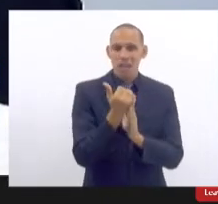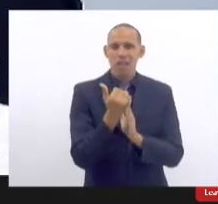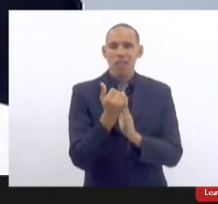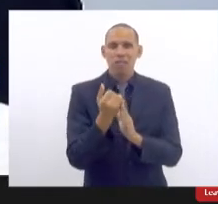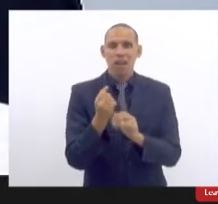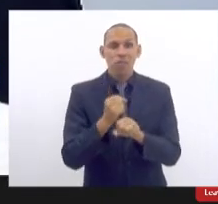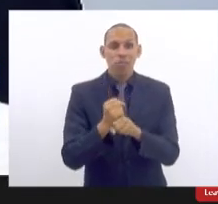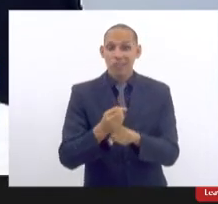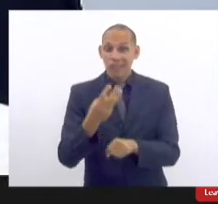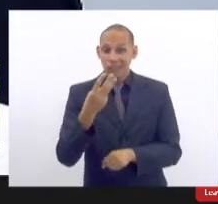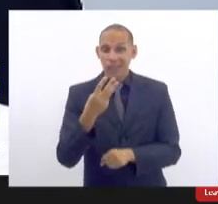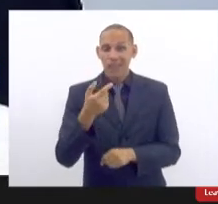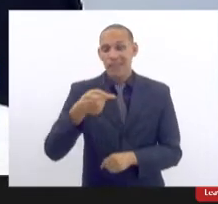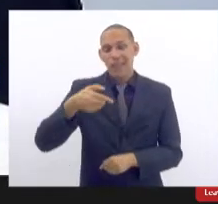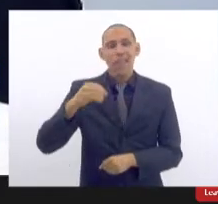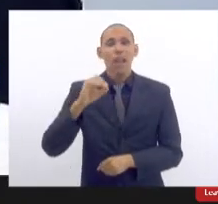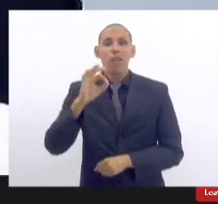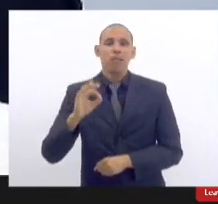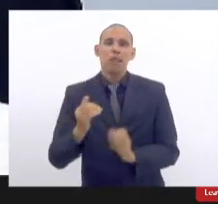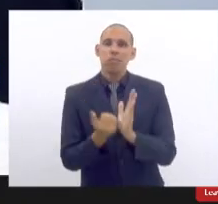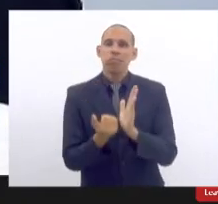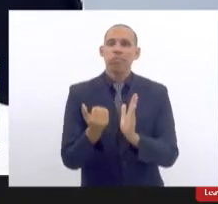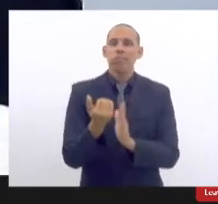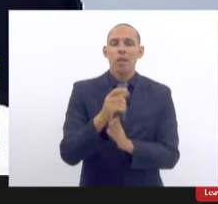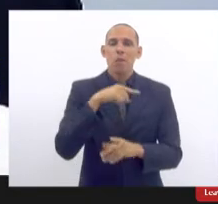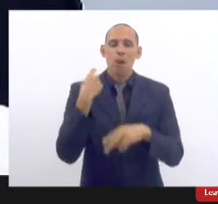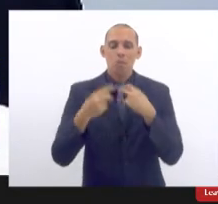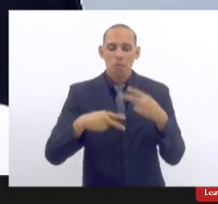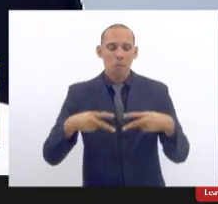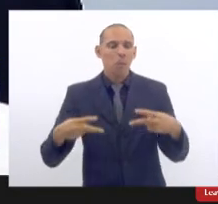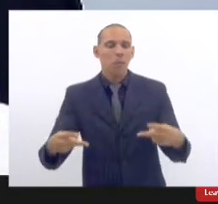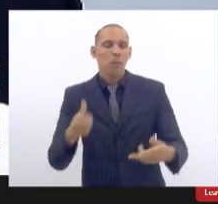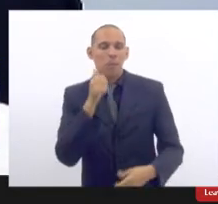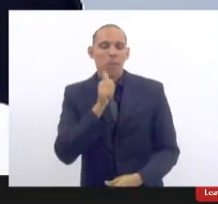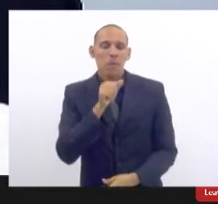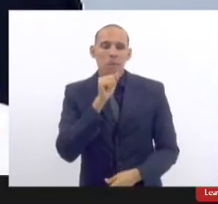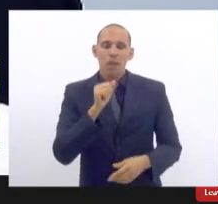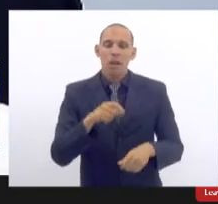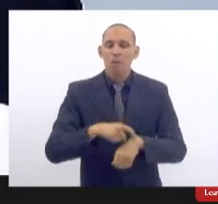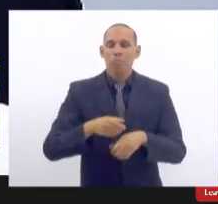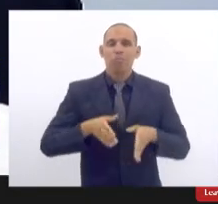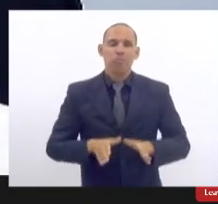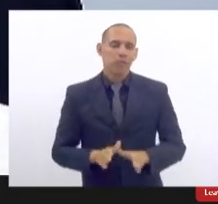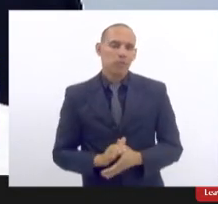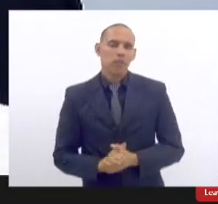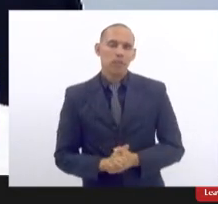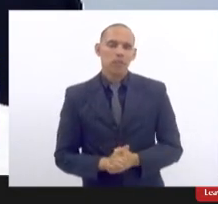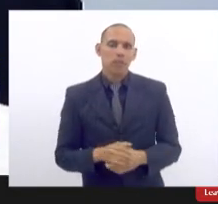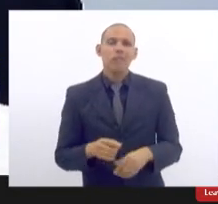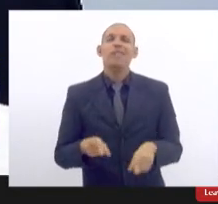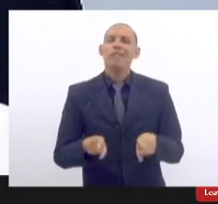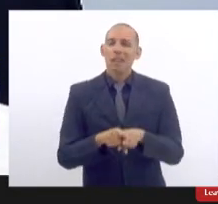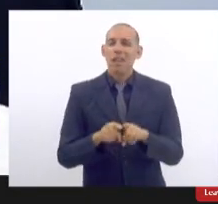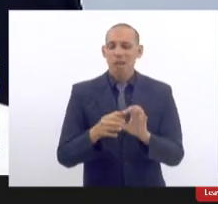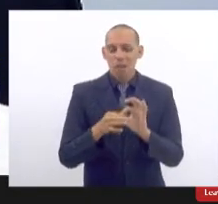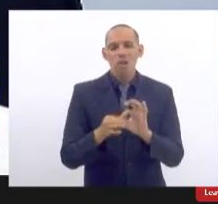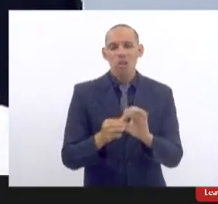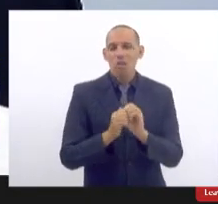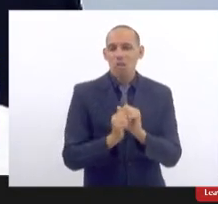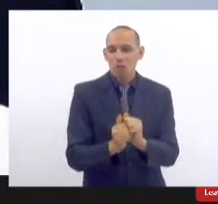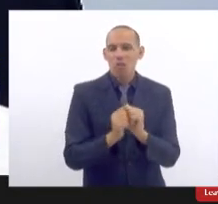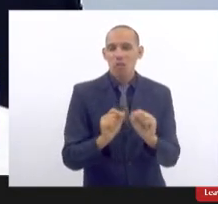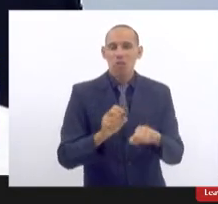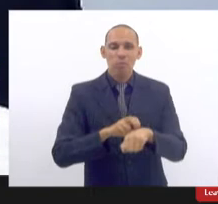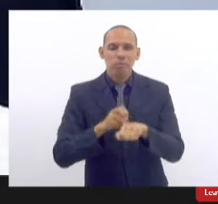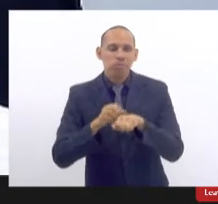anos de mais de 70%, combinando a questão da epidemia com a questão do desmonte